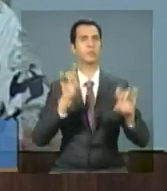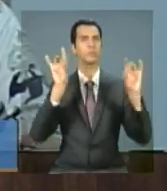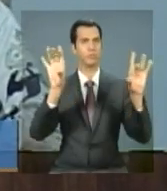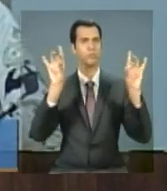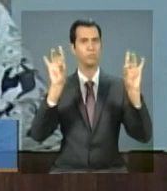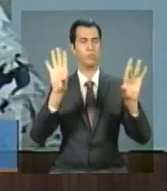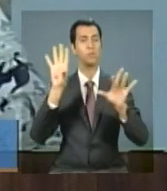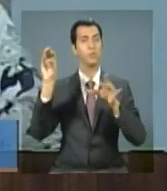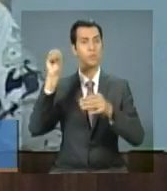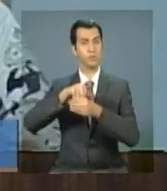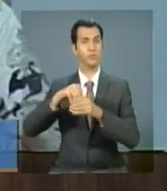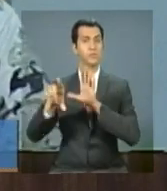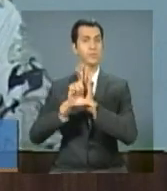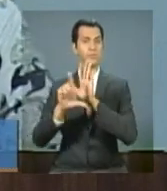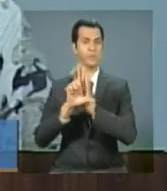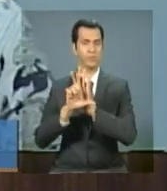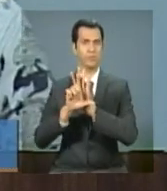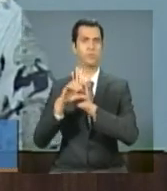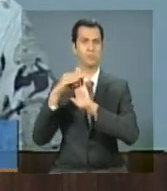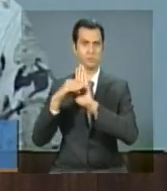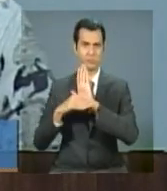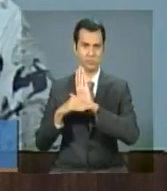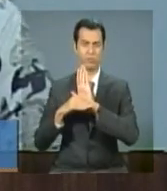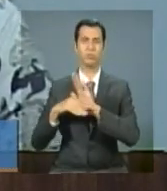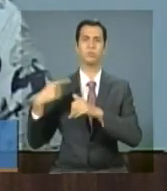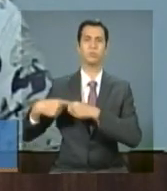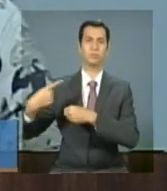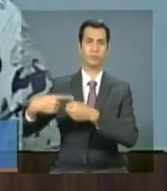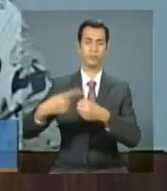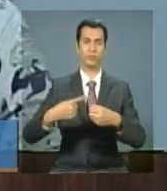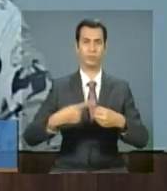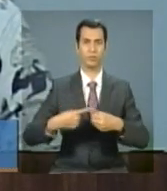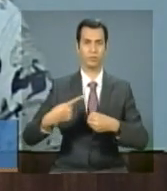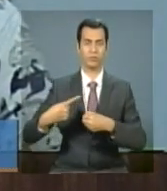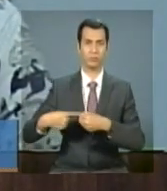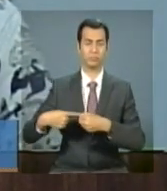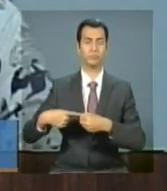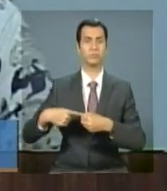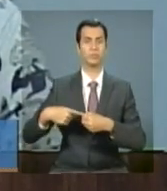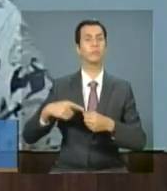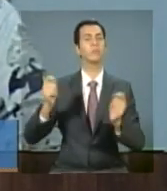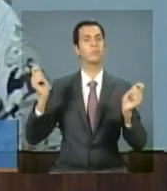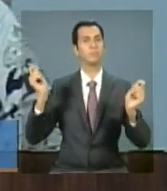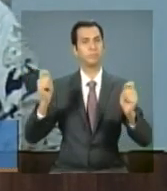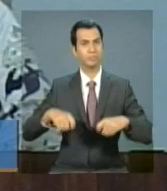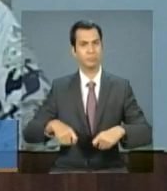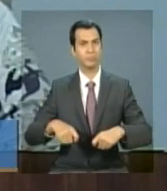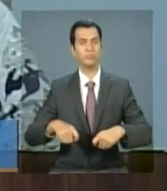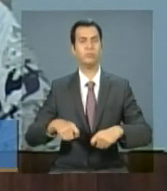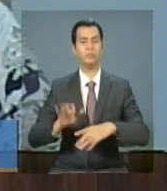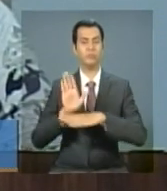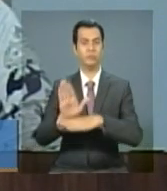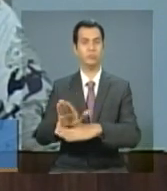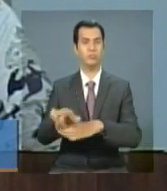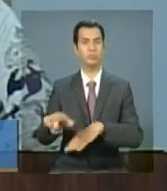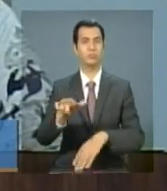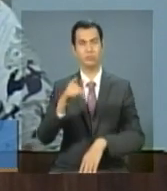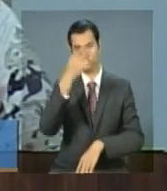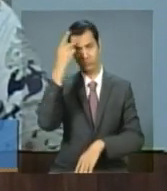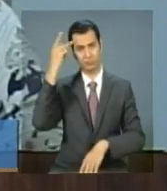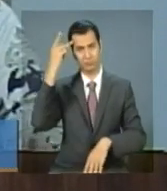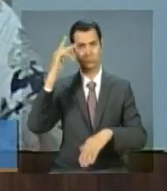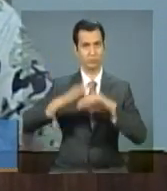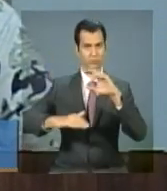sólidos. Os municípios podem estar garantindo que os catadores possam ser